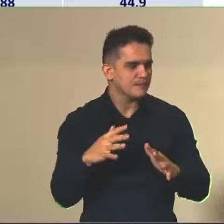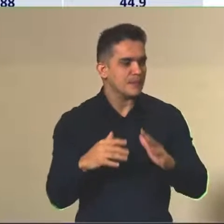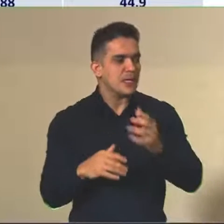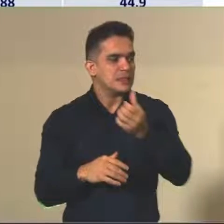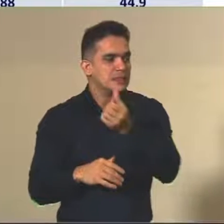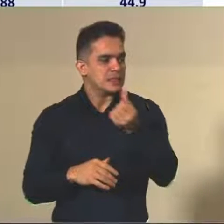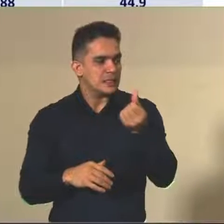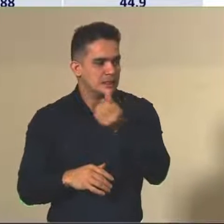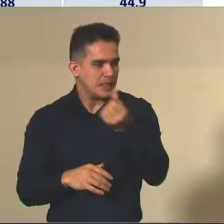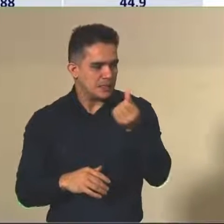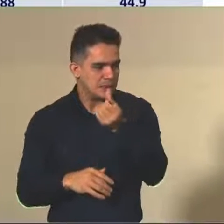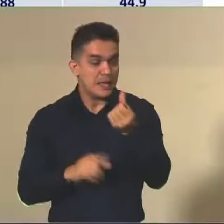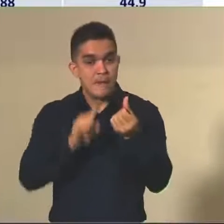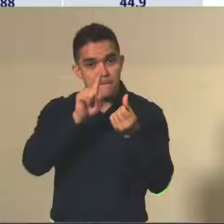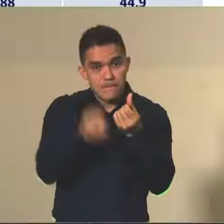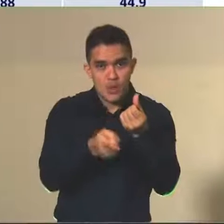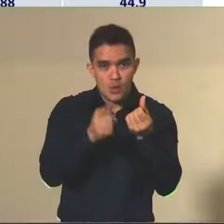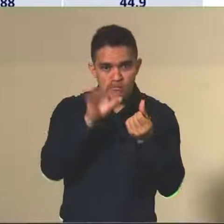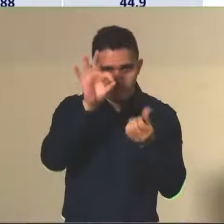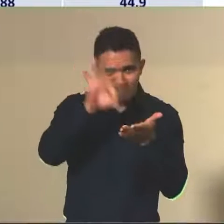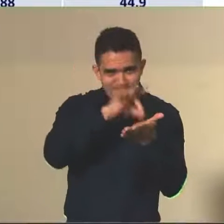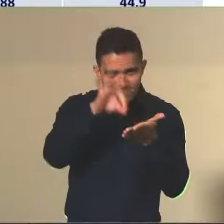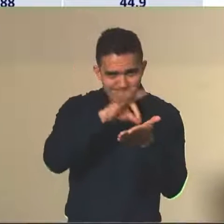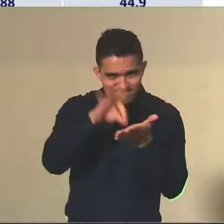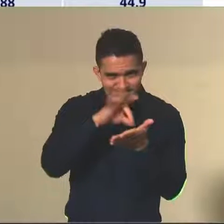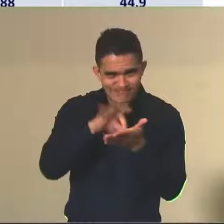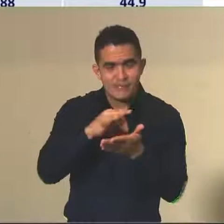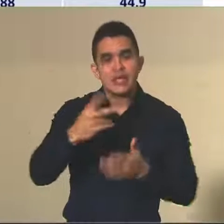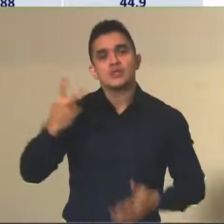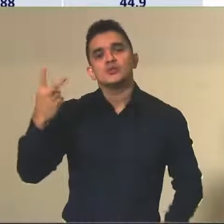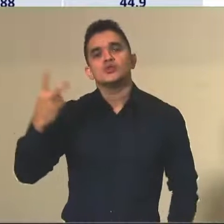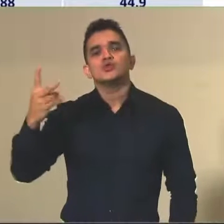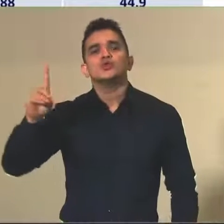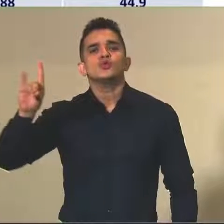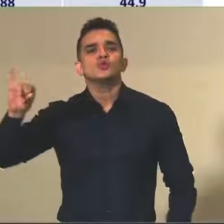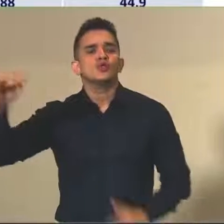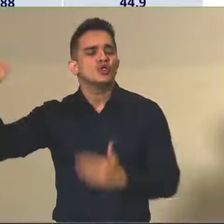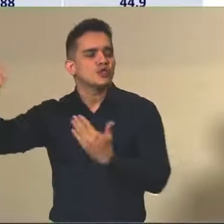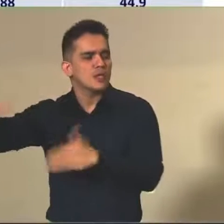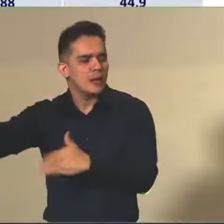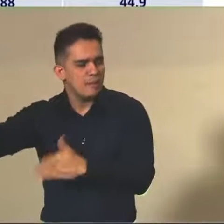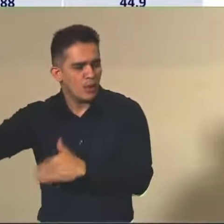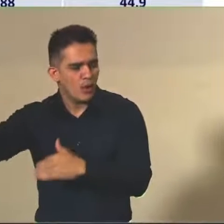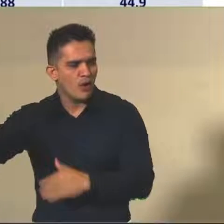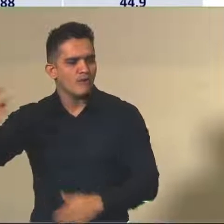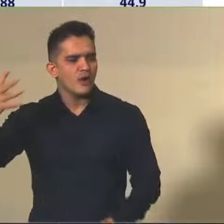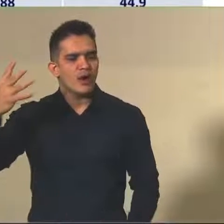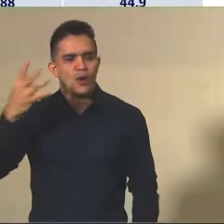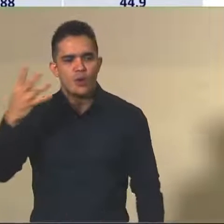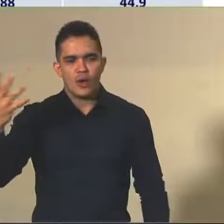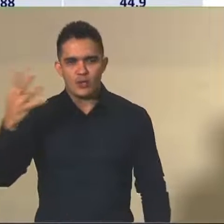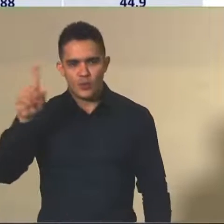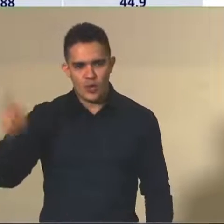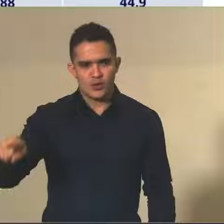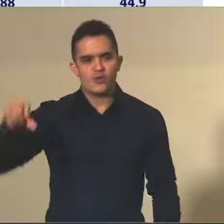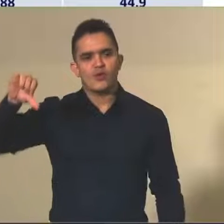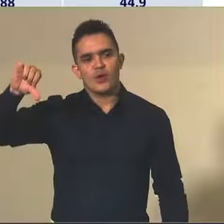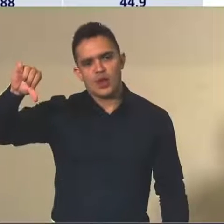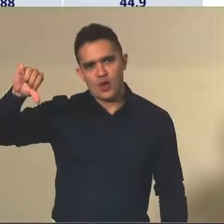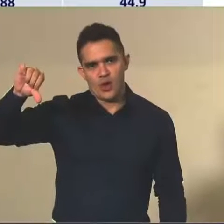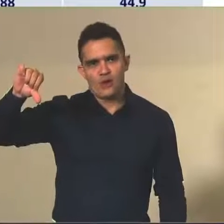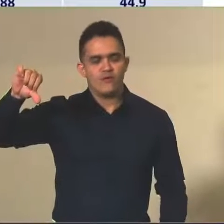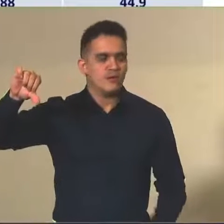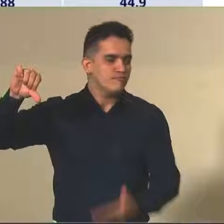48,7%. No segundo dia, 29.888, com 44,9%